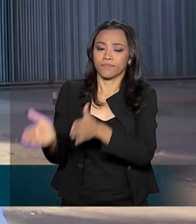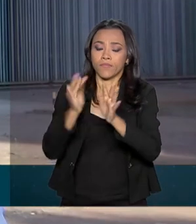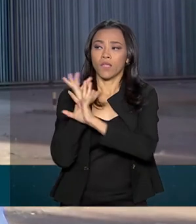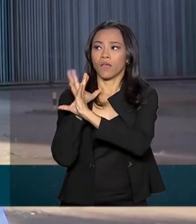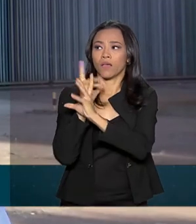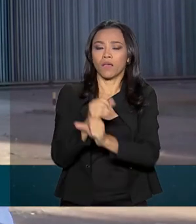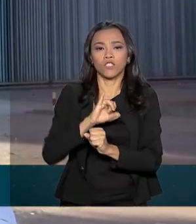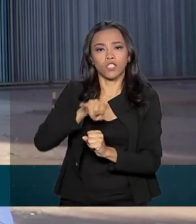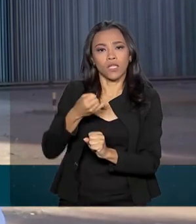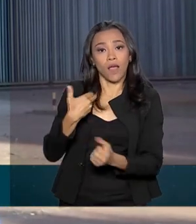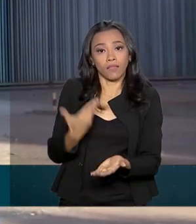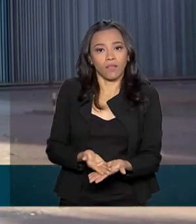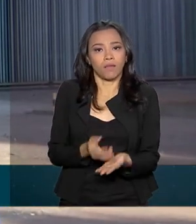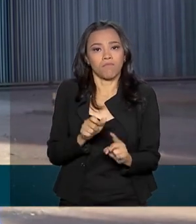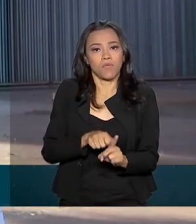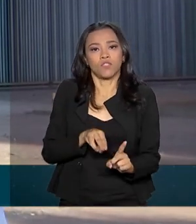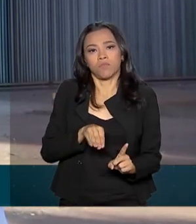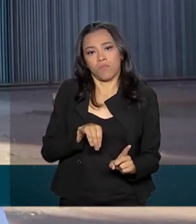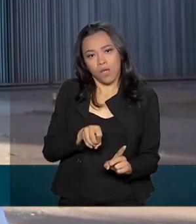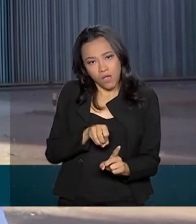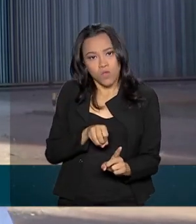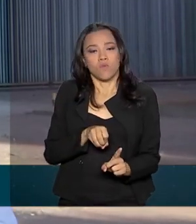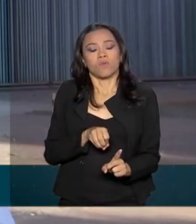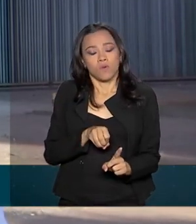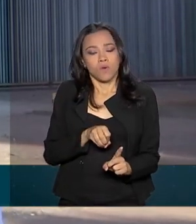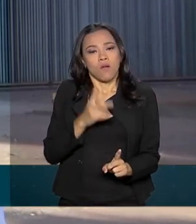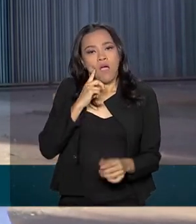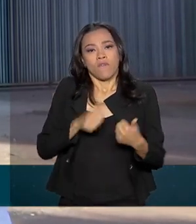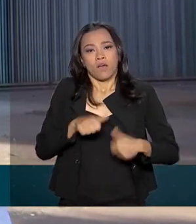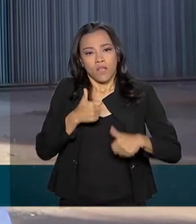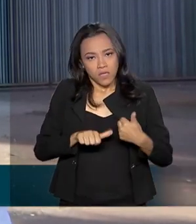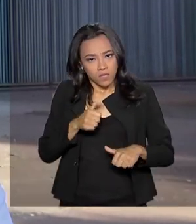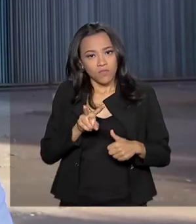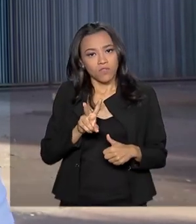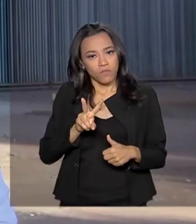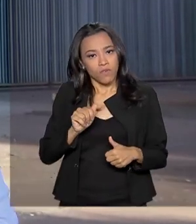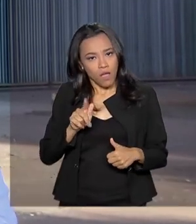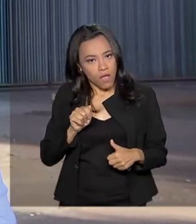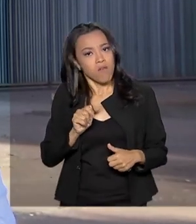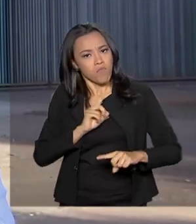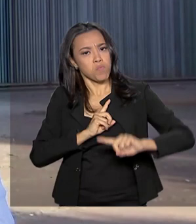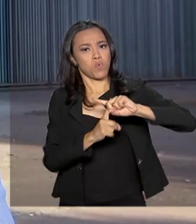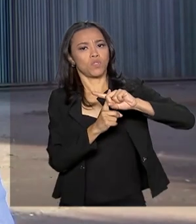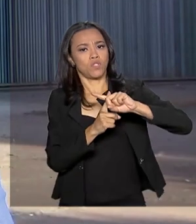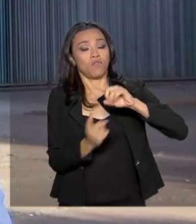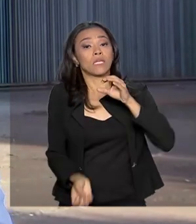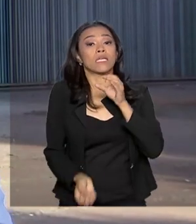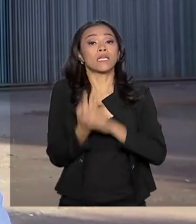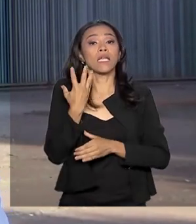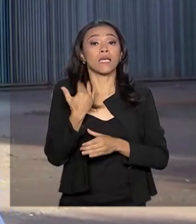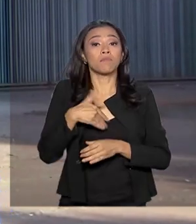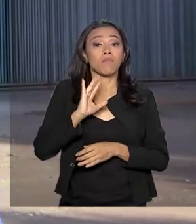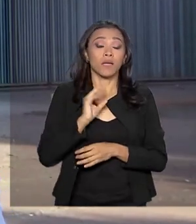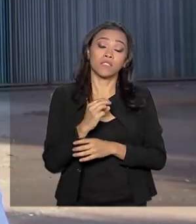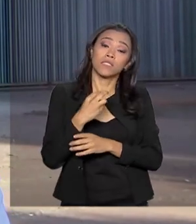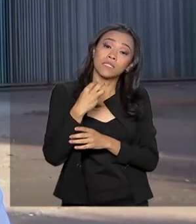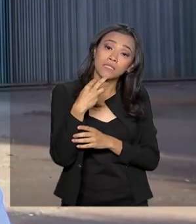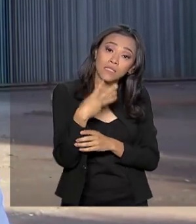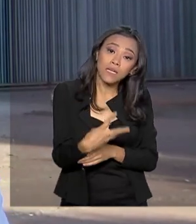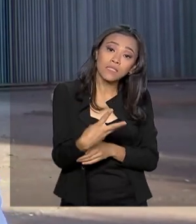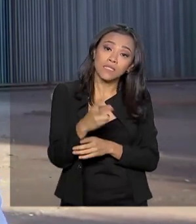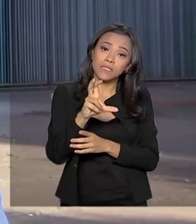janeiro a maio, o saldo de empregos no país também foi positivo. Foram criadas mais de 350